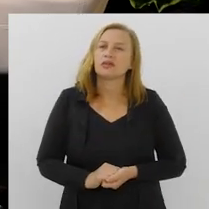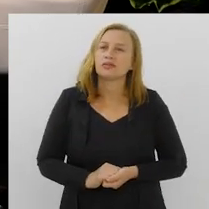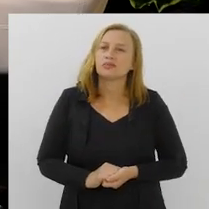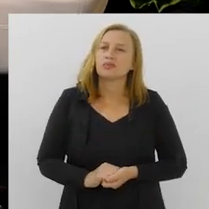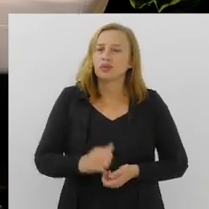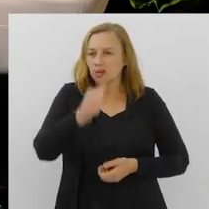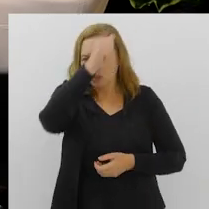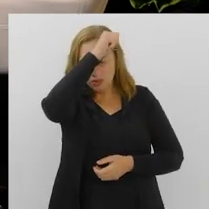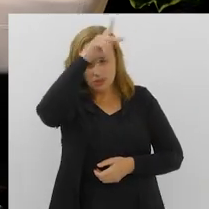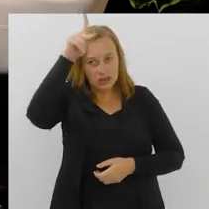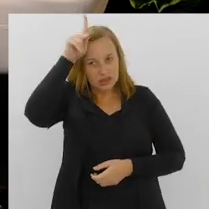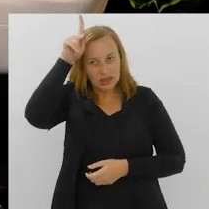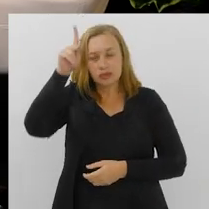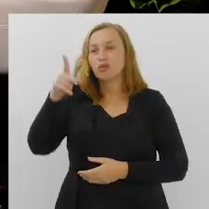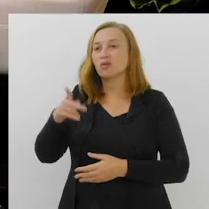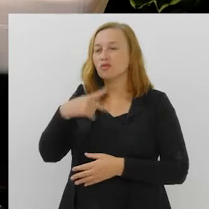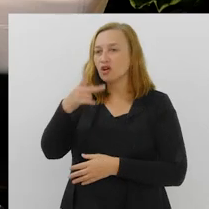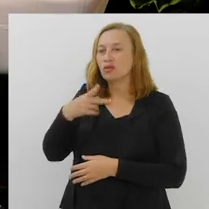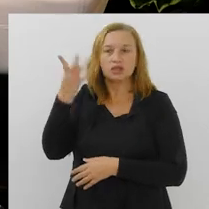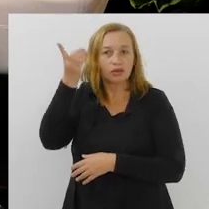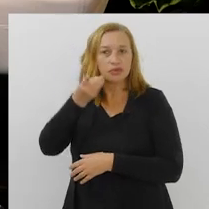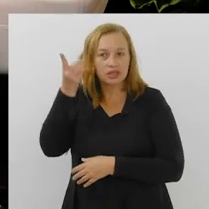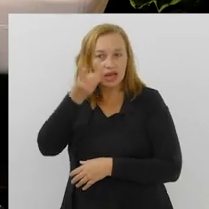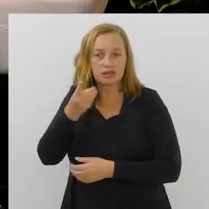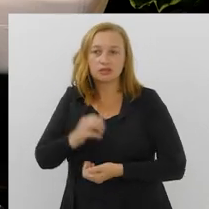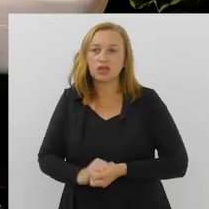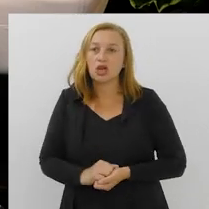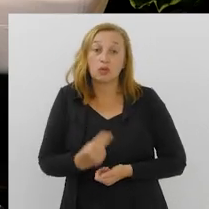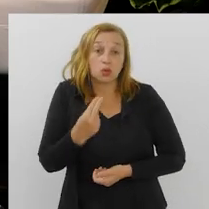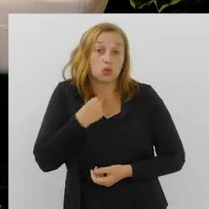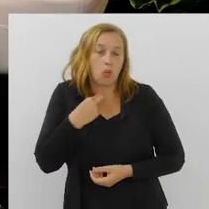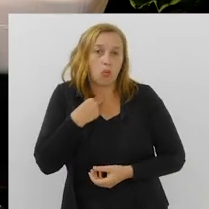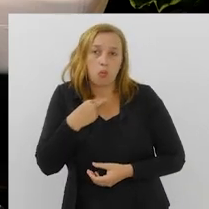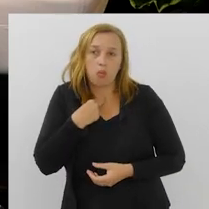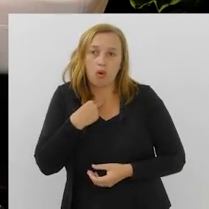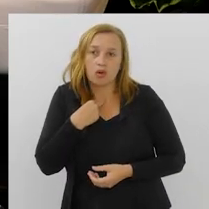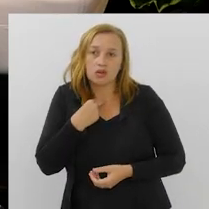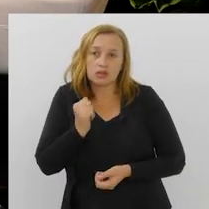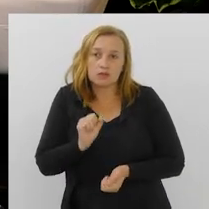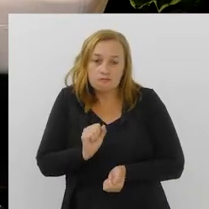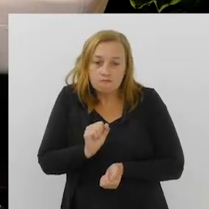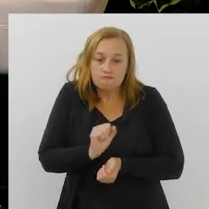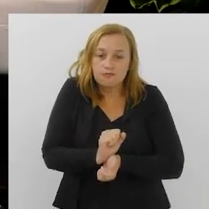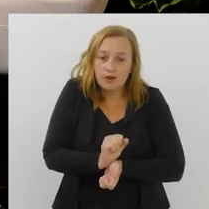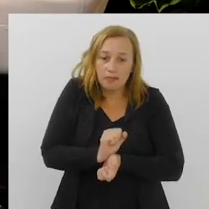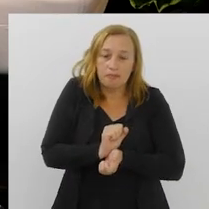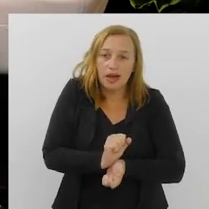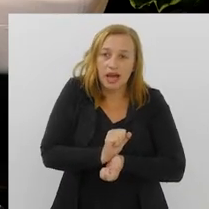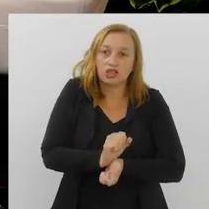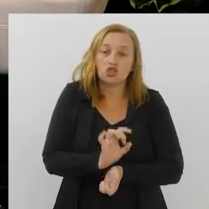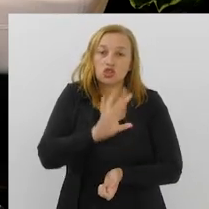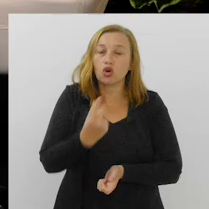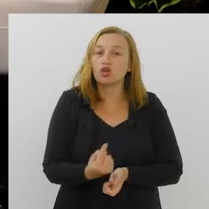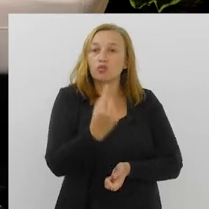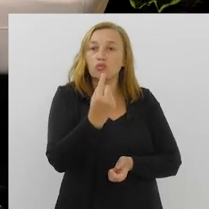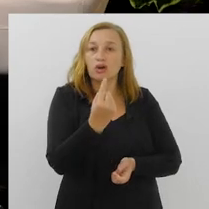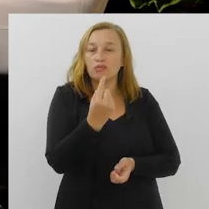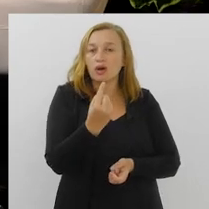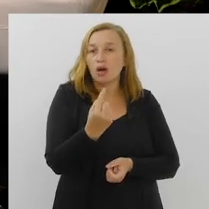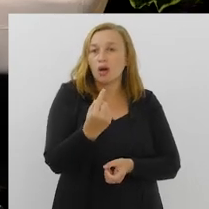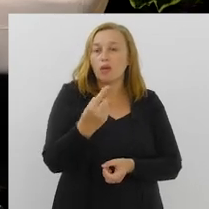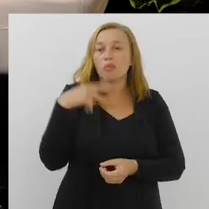recorte dos municípios para o nosso deputado aqui, porque eu não posso ficar engessada em políticas internas